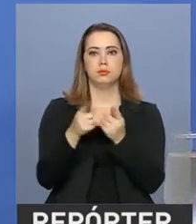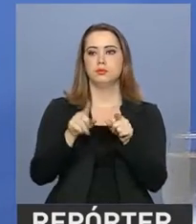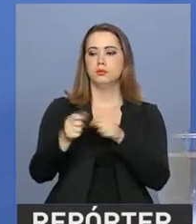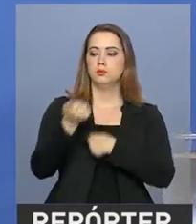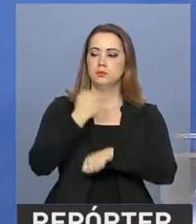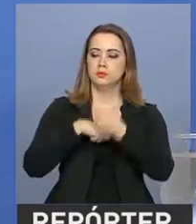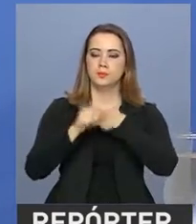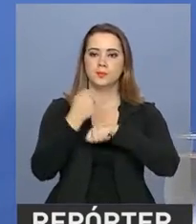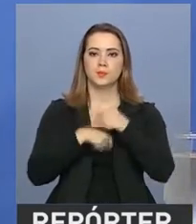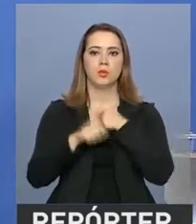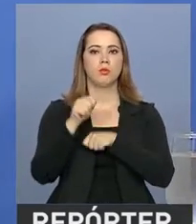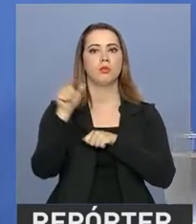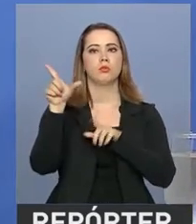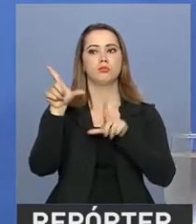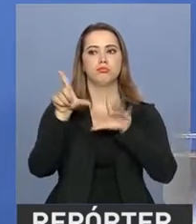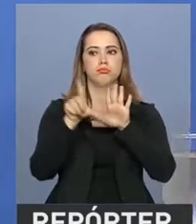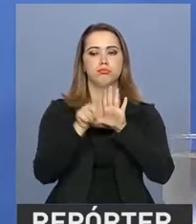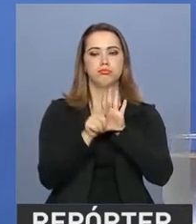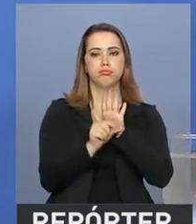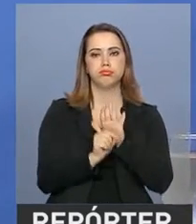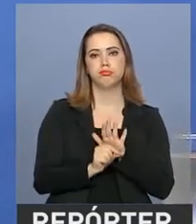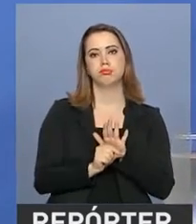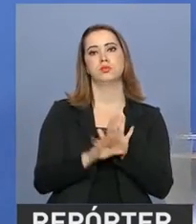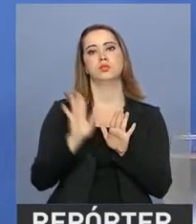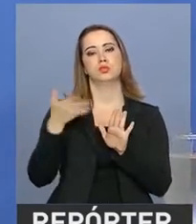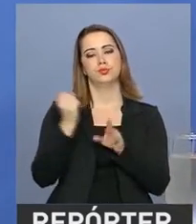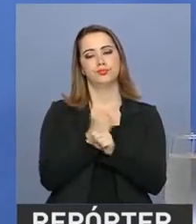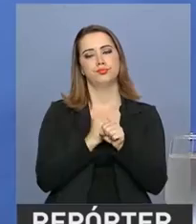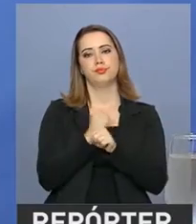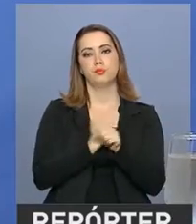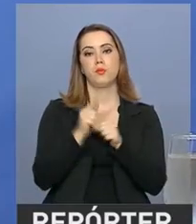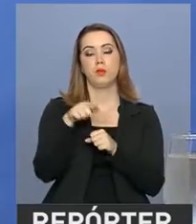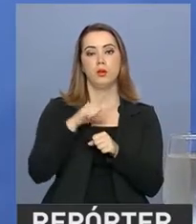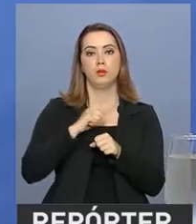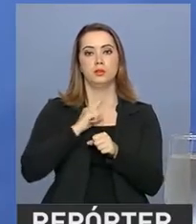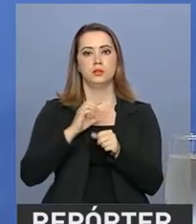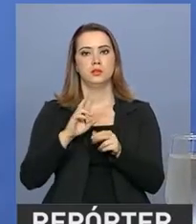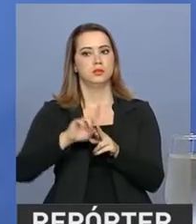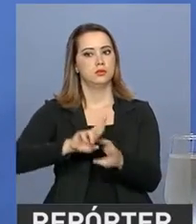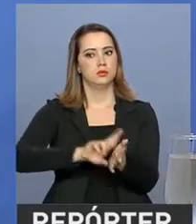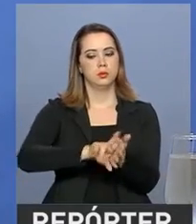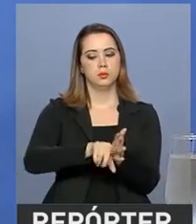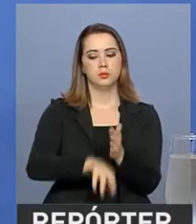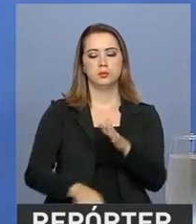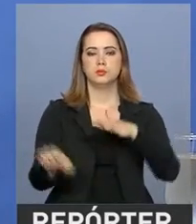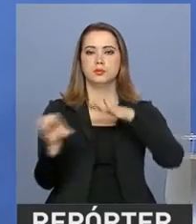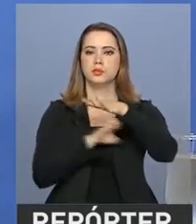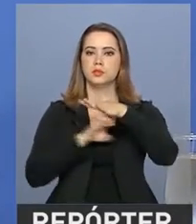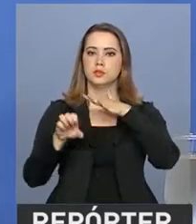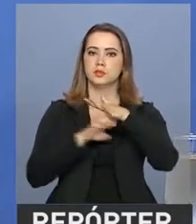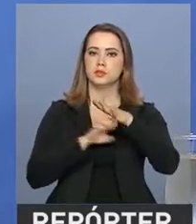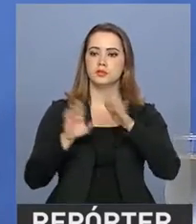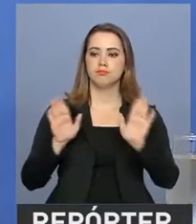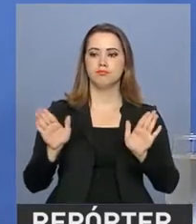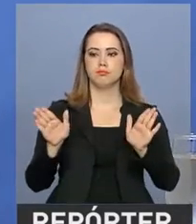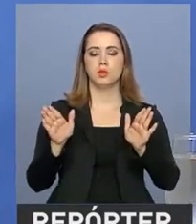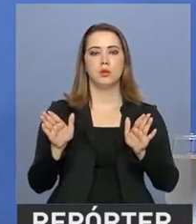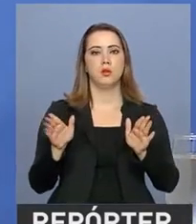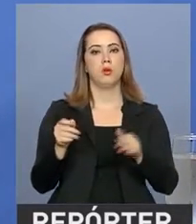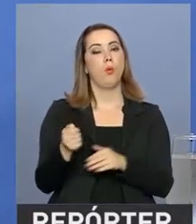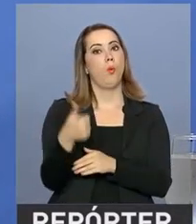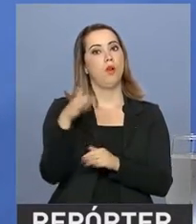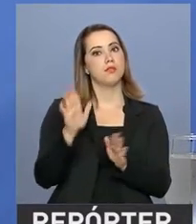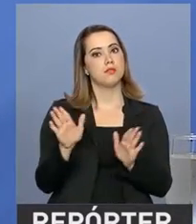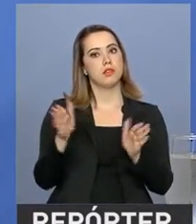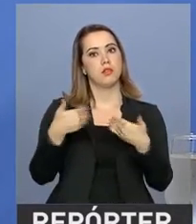em retração há mais de um ano, e um volume expressivo de empresas em recuperação judicial. Apenas no primeiro semestre desse